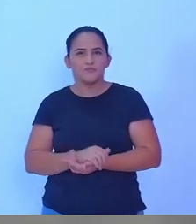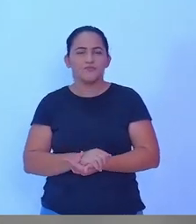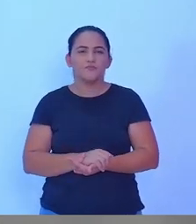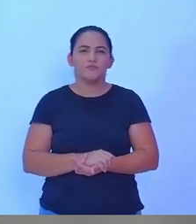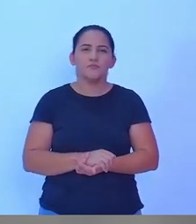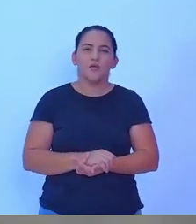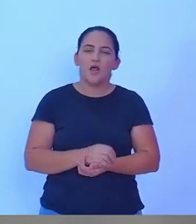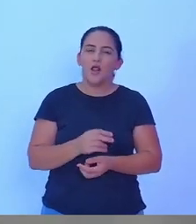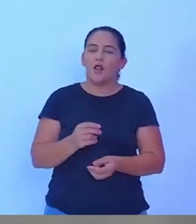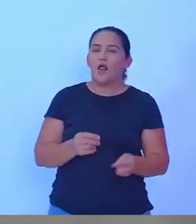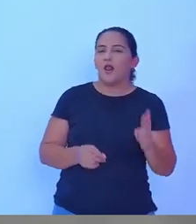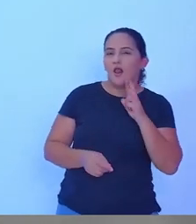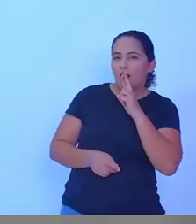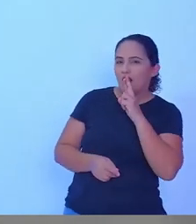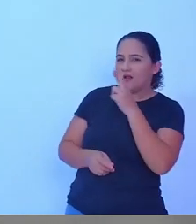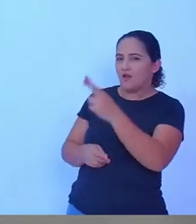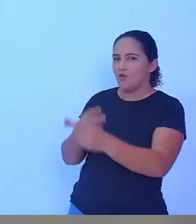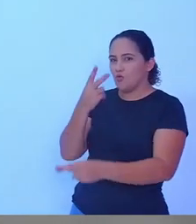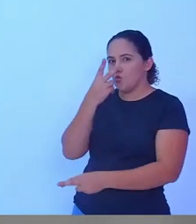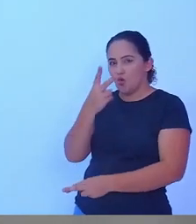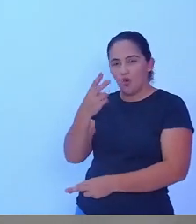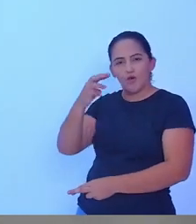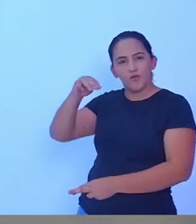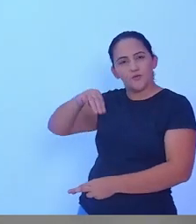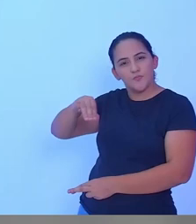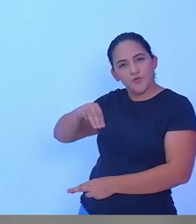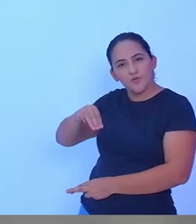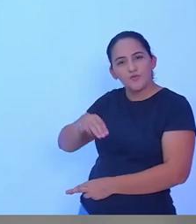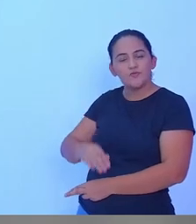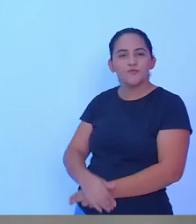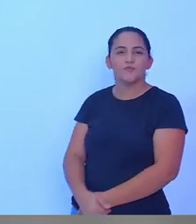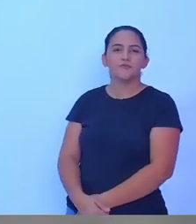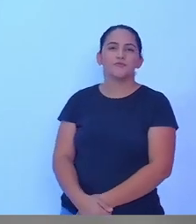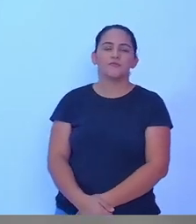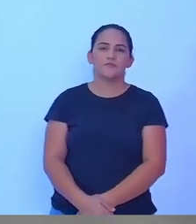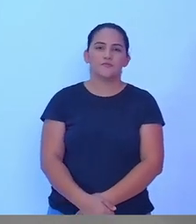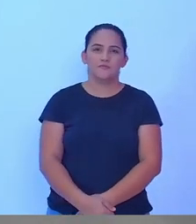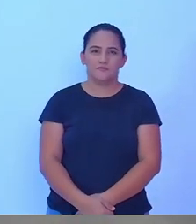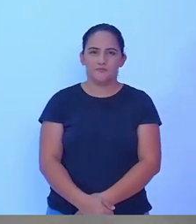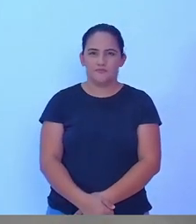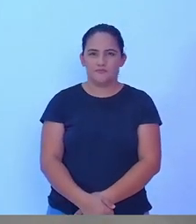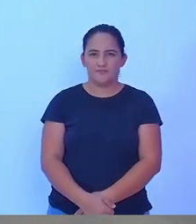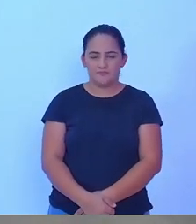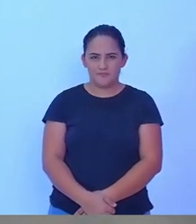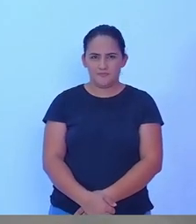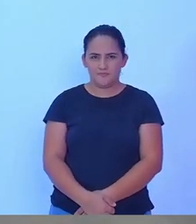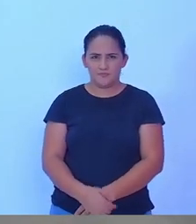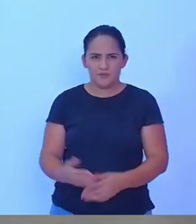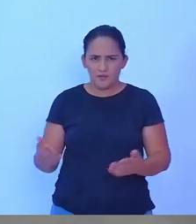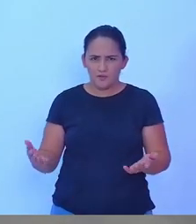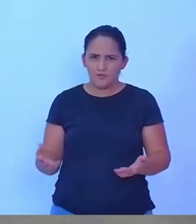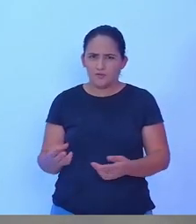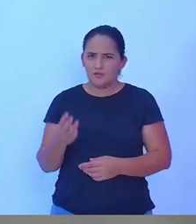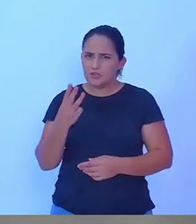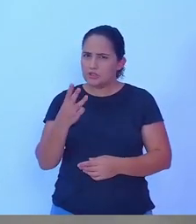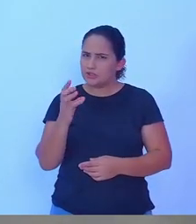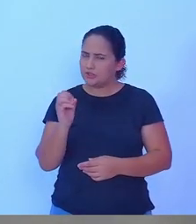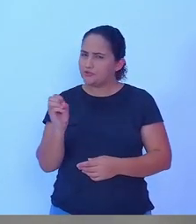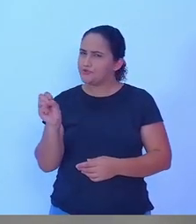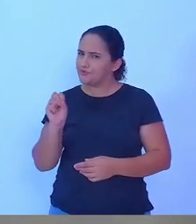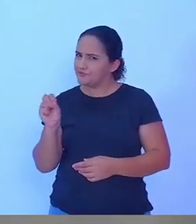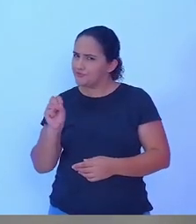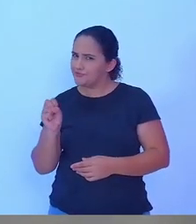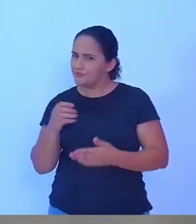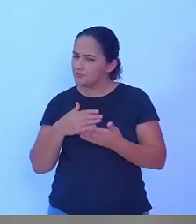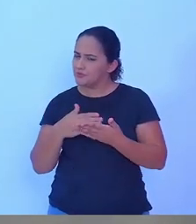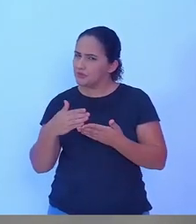dois minutos. Tem a réplica e a tréplica. Um minuto cada um. Portanto, só tem 30 segundos a partir de agora